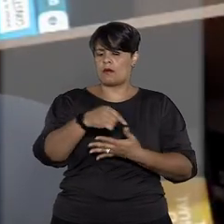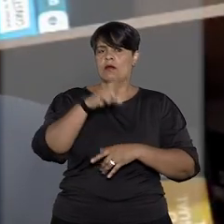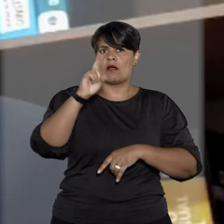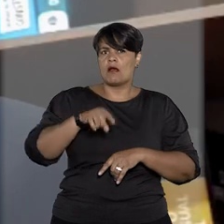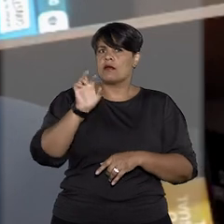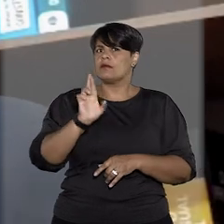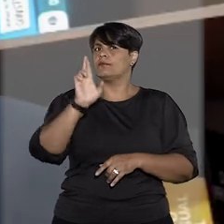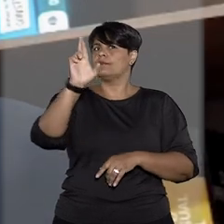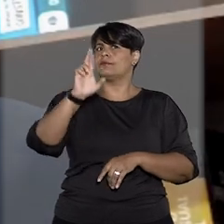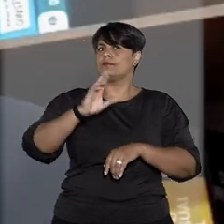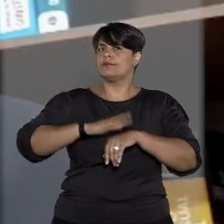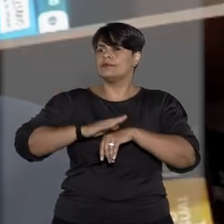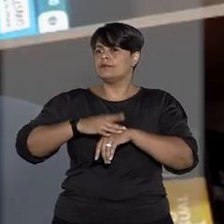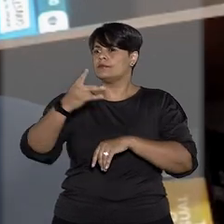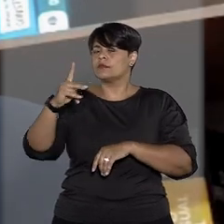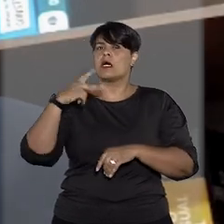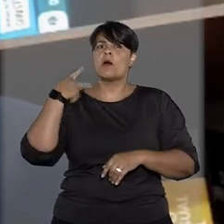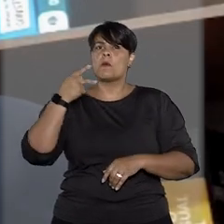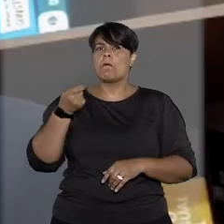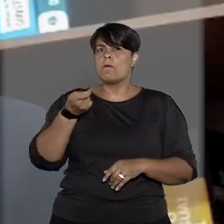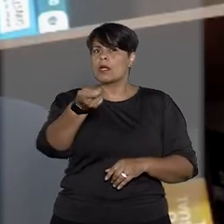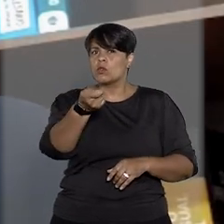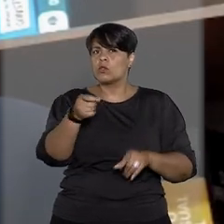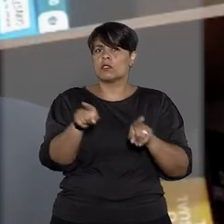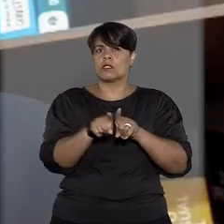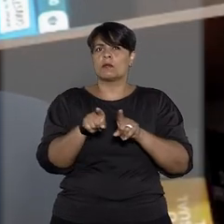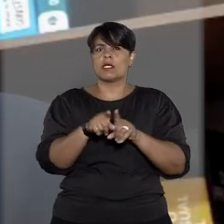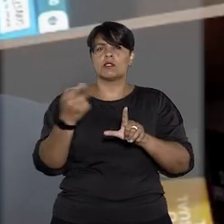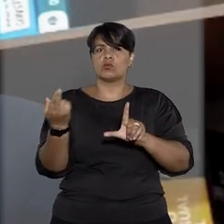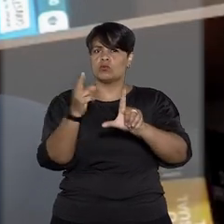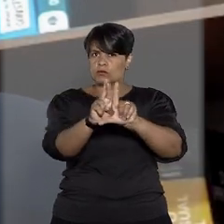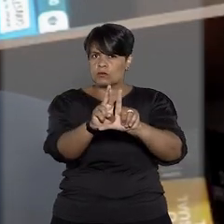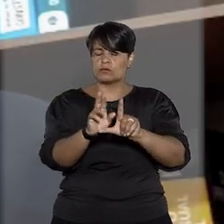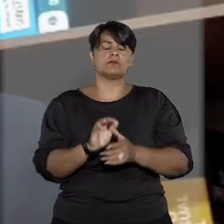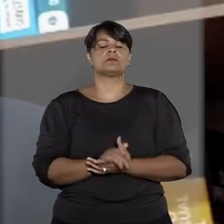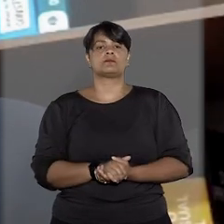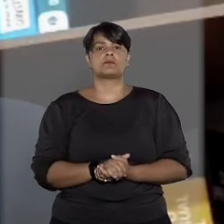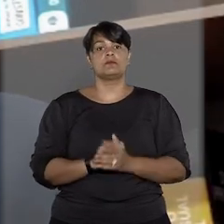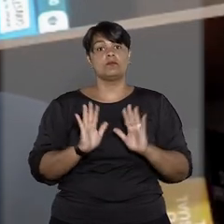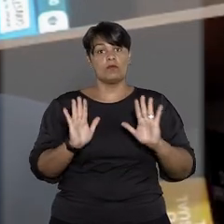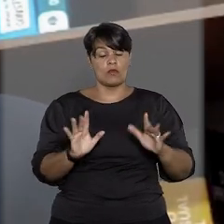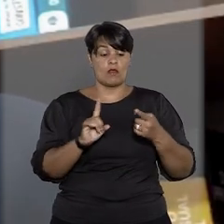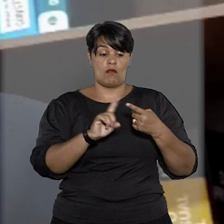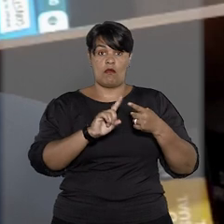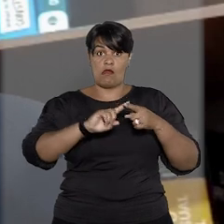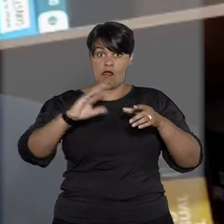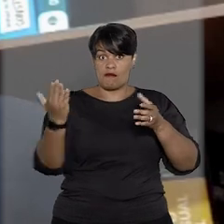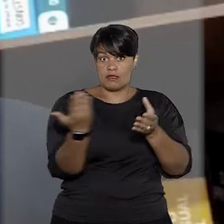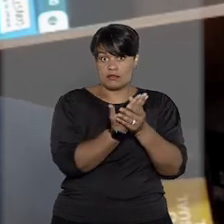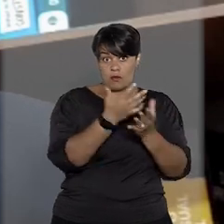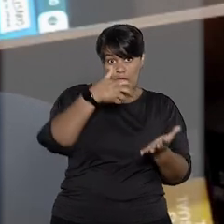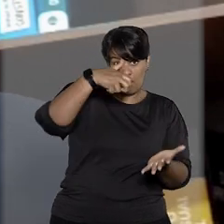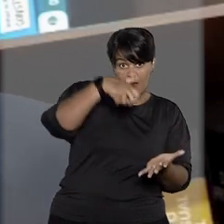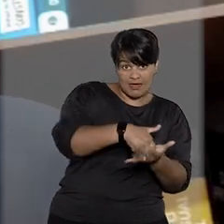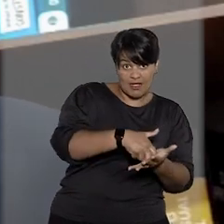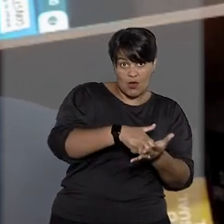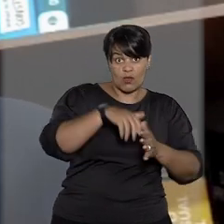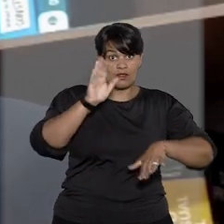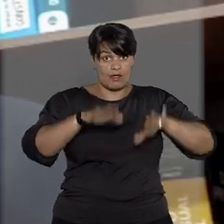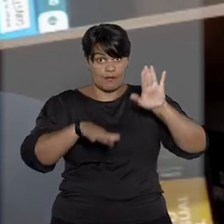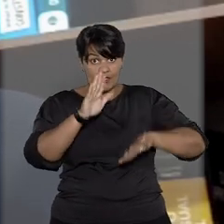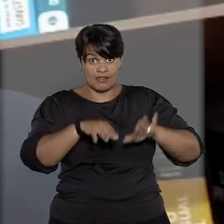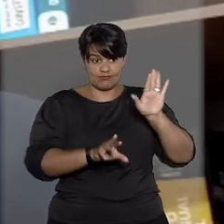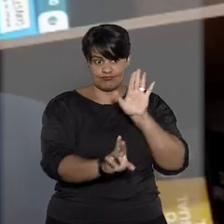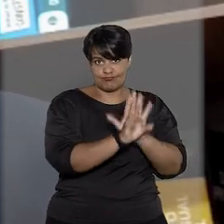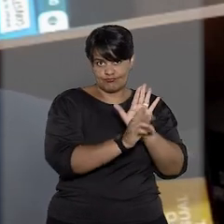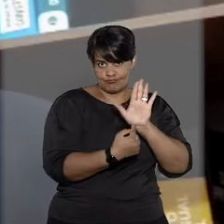uma atribuição exclusiva dos promotores e procuradores. Nós temos a ação penal condicionada à representação.